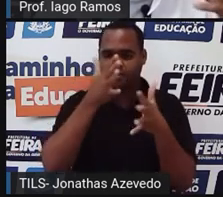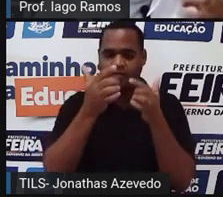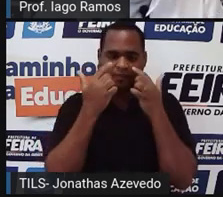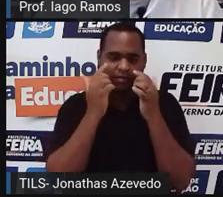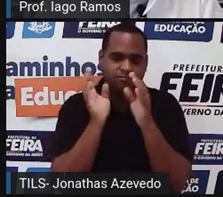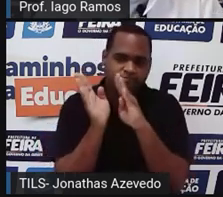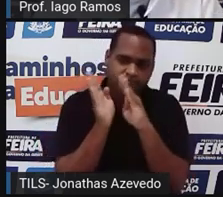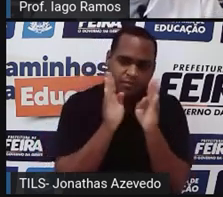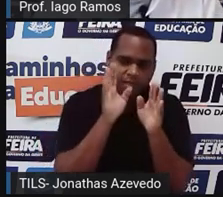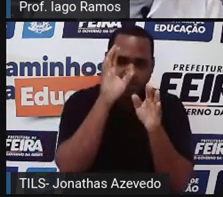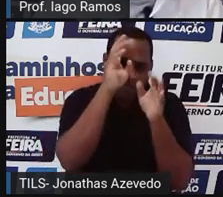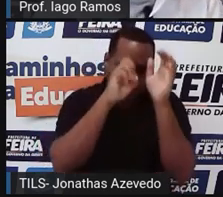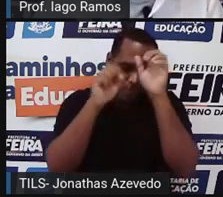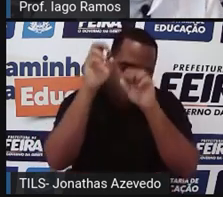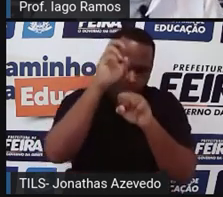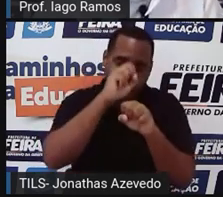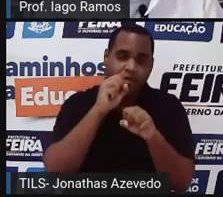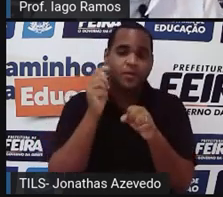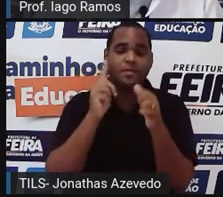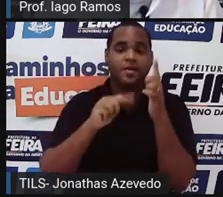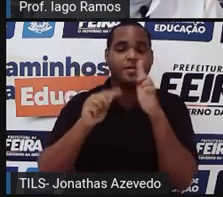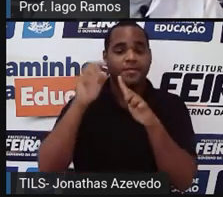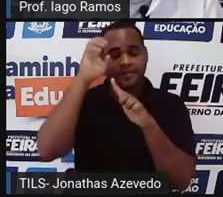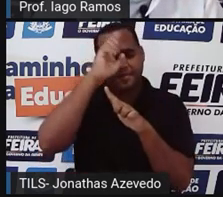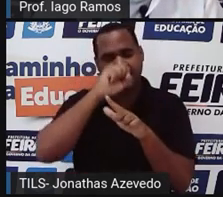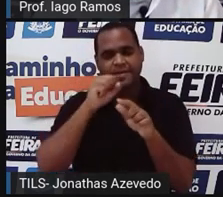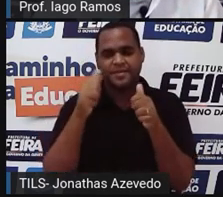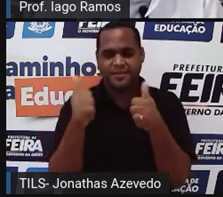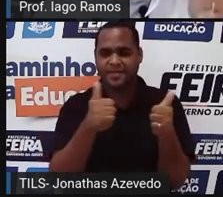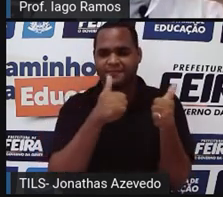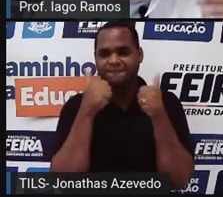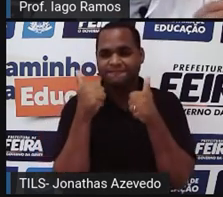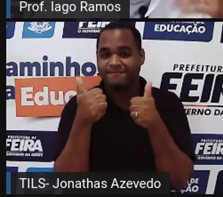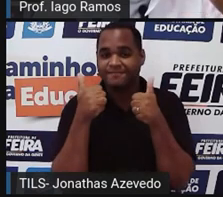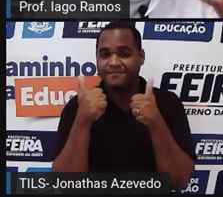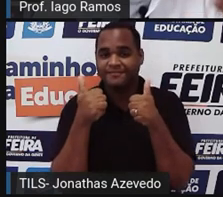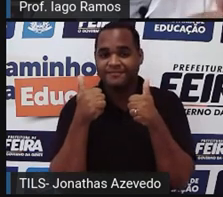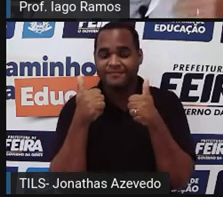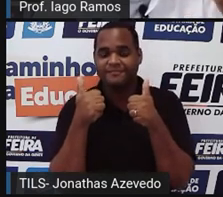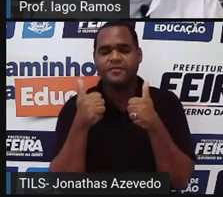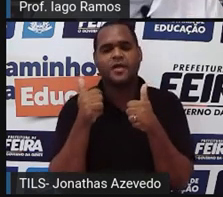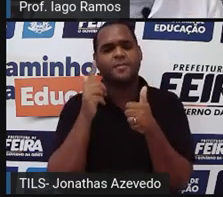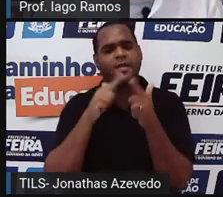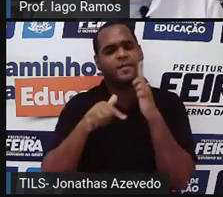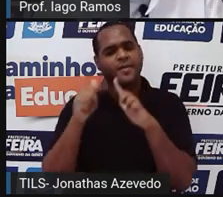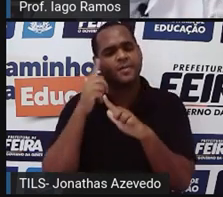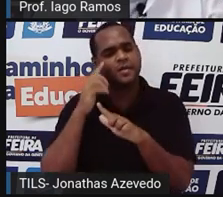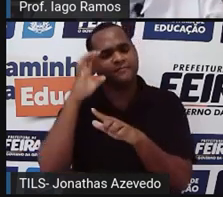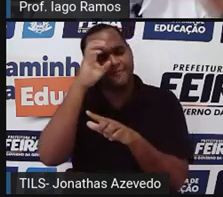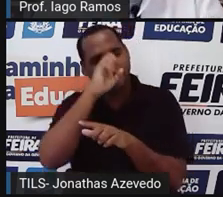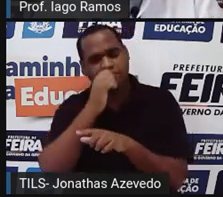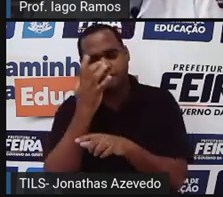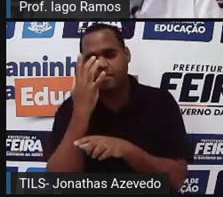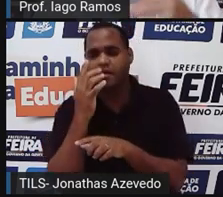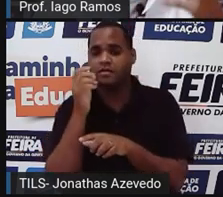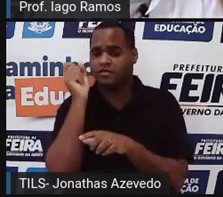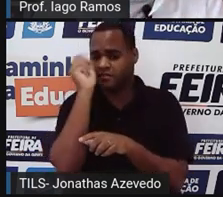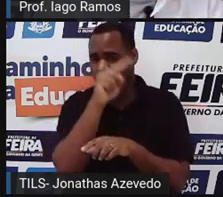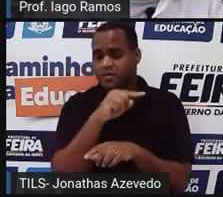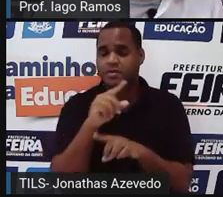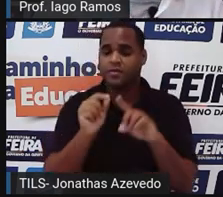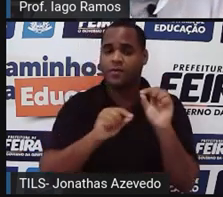Pra relembrar aquilo que você conseguiu aprender nessa aula. Tá bom? E aí você começa a pensar onde foi fácil, onde foi difícil,